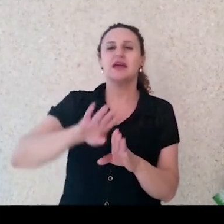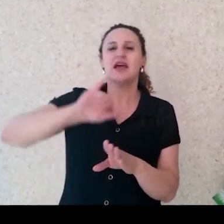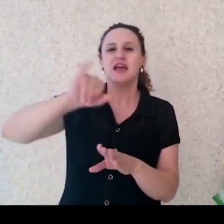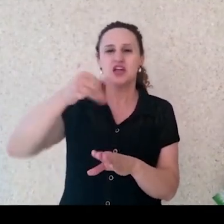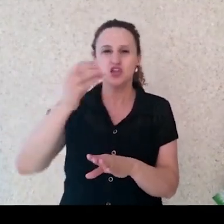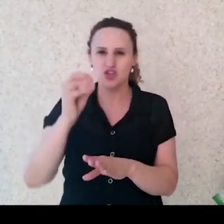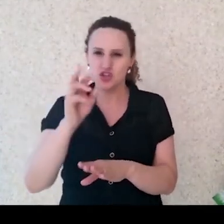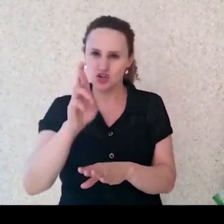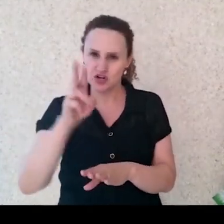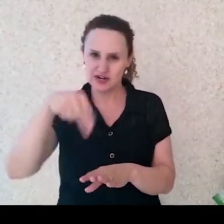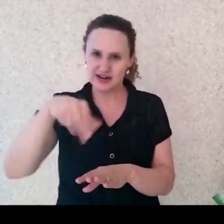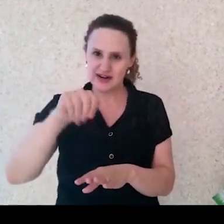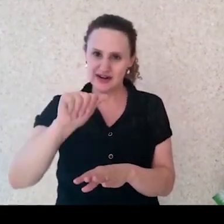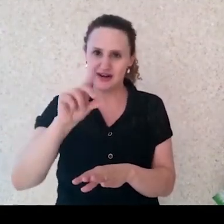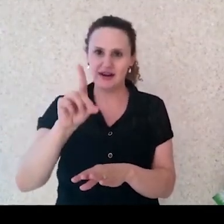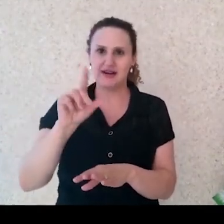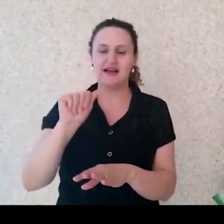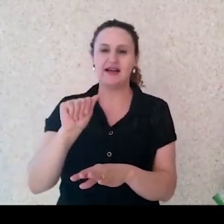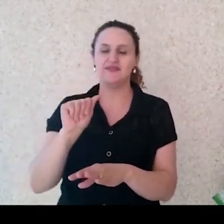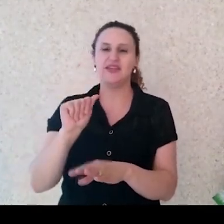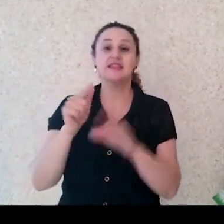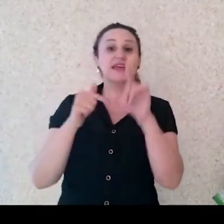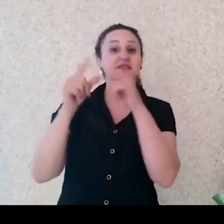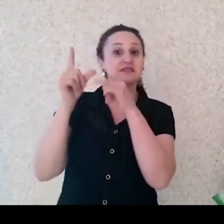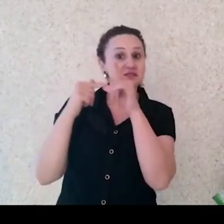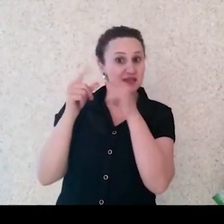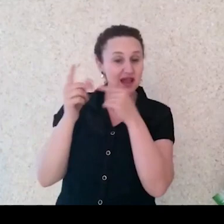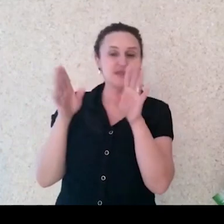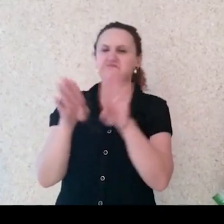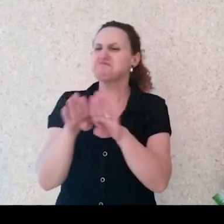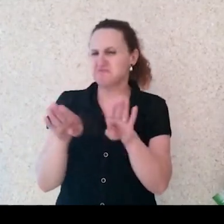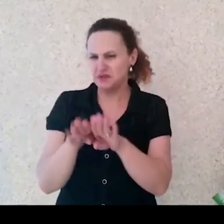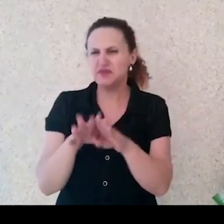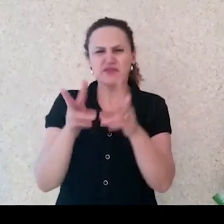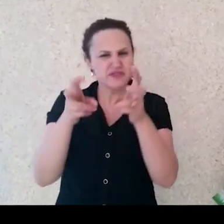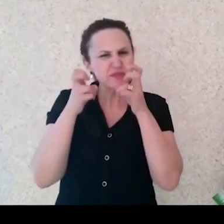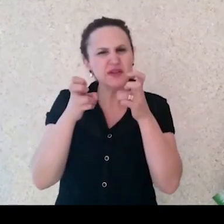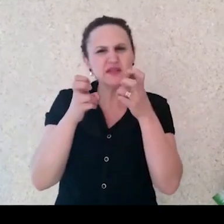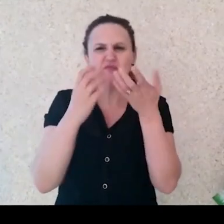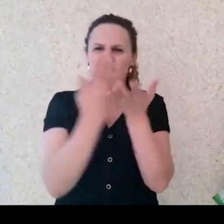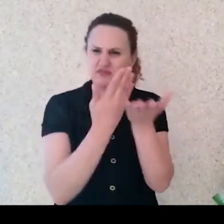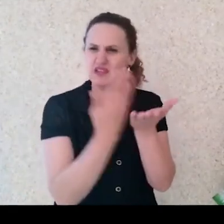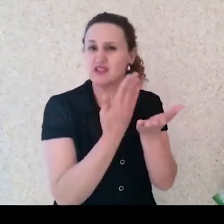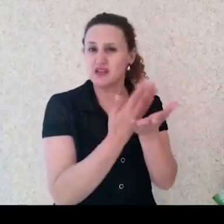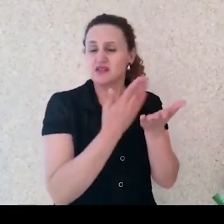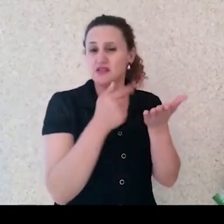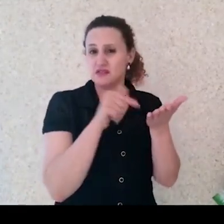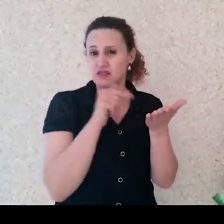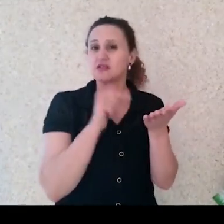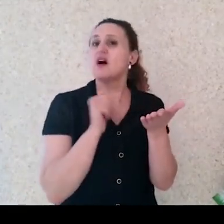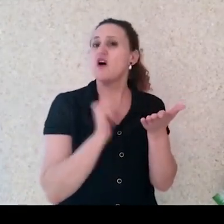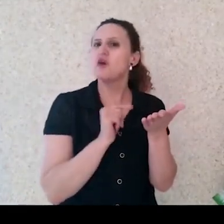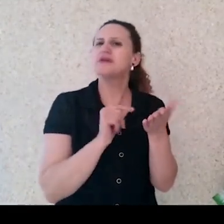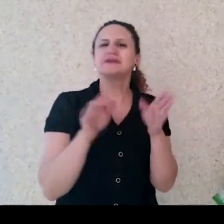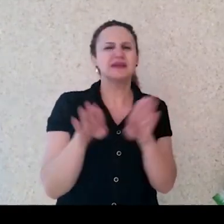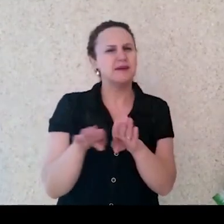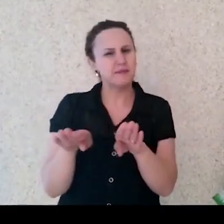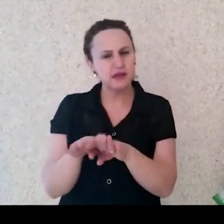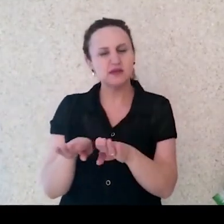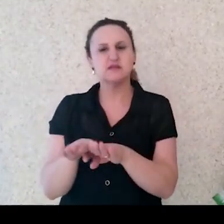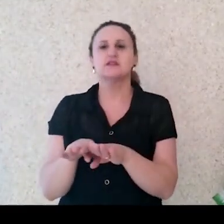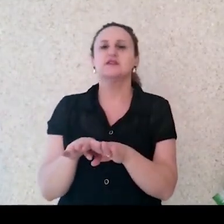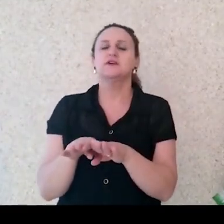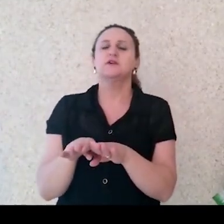Jackson, algumas obras que têm sido bastante vendidas, então tem aqui, Percy Jackson é uma obra bastante lida por adolescentes,